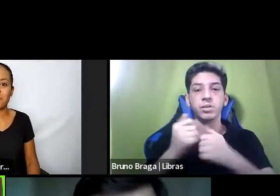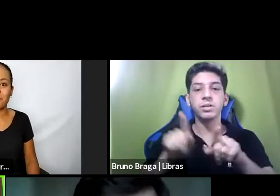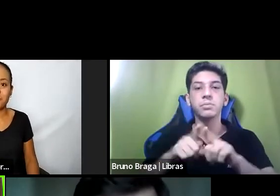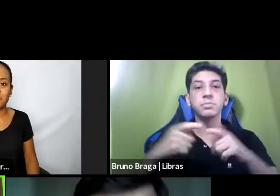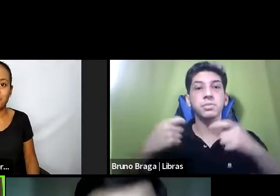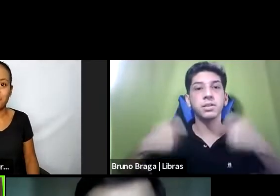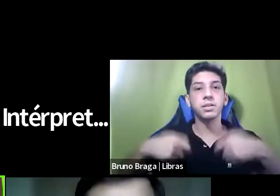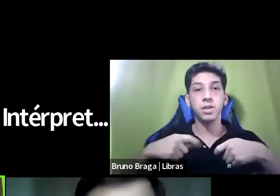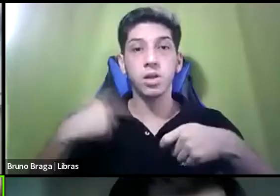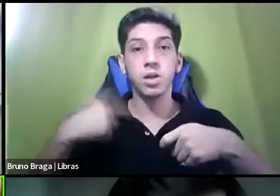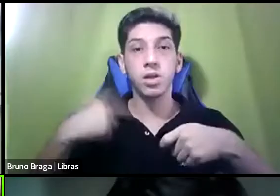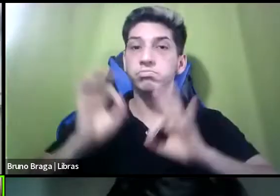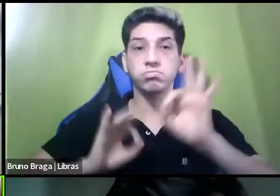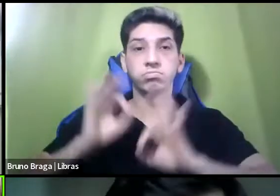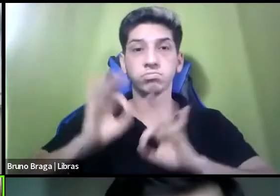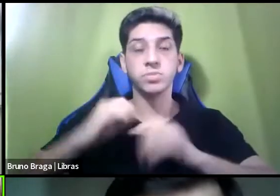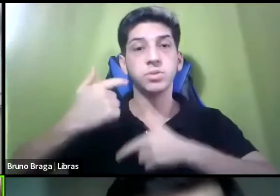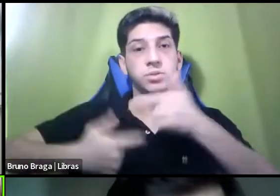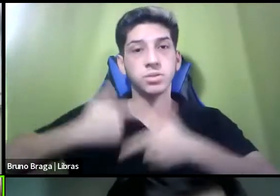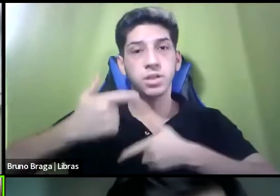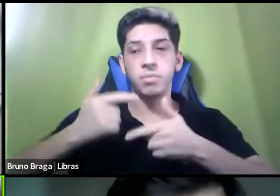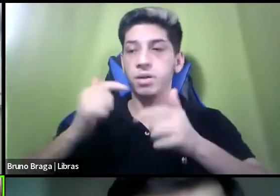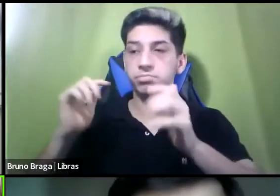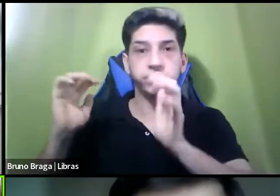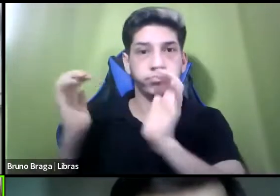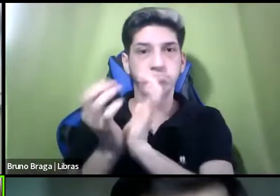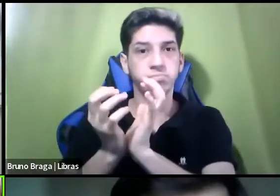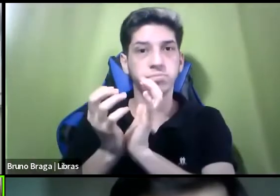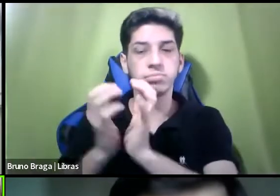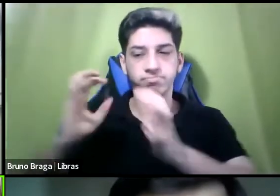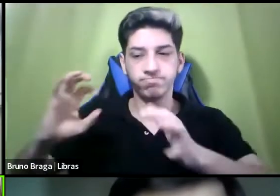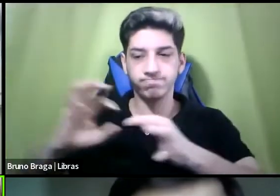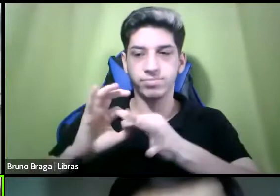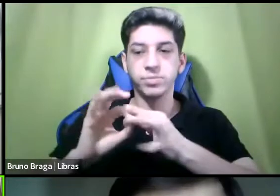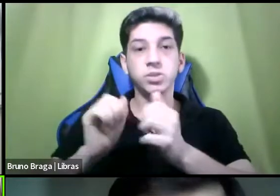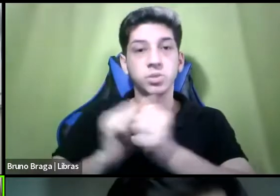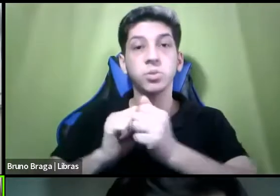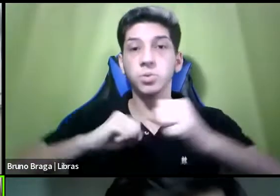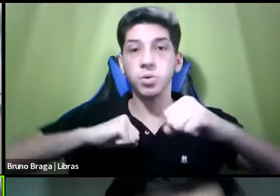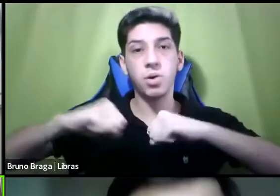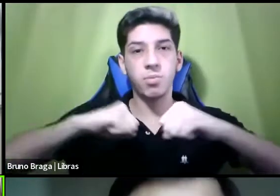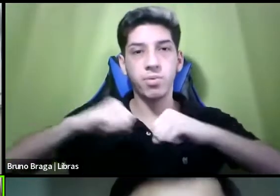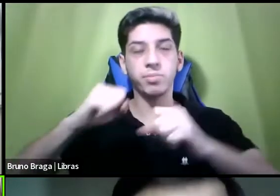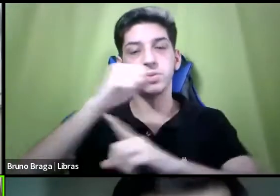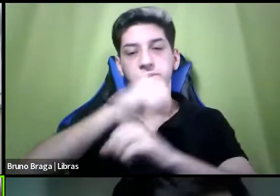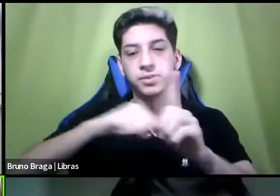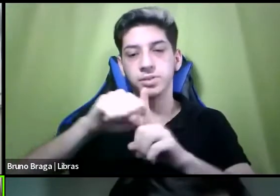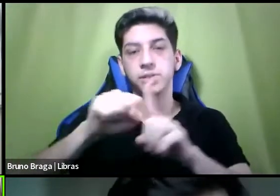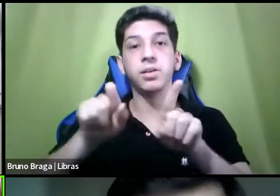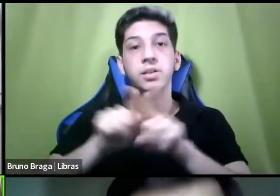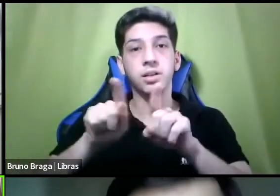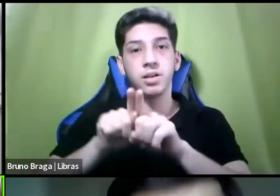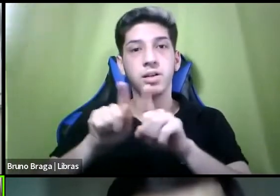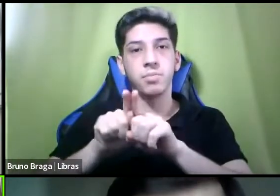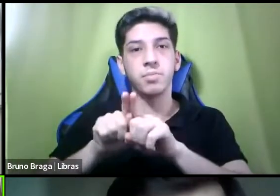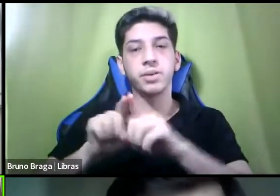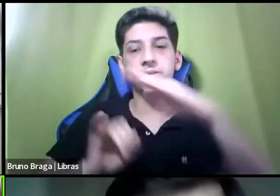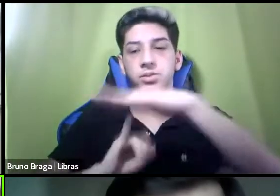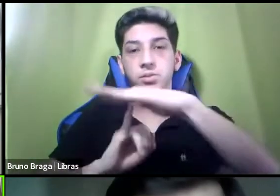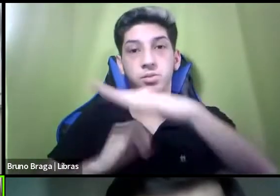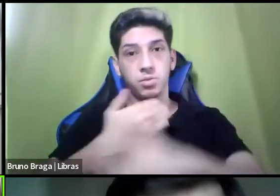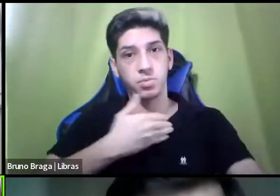nós construirmos um trabalho em rede, né, com o movimento social, com os órgãos públicos que já